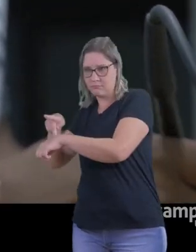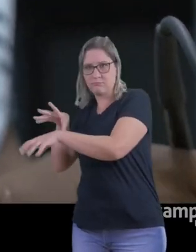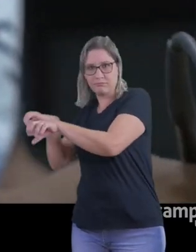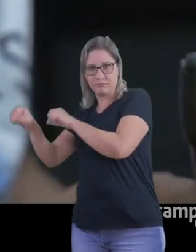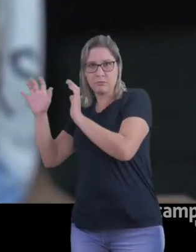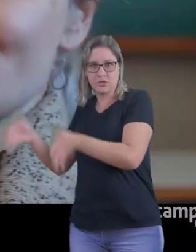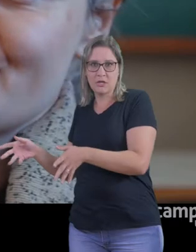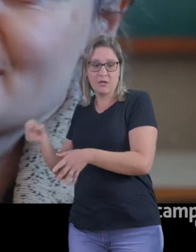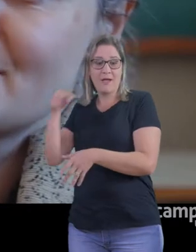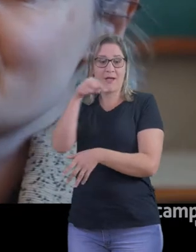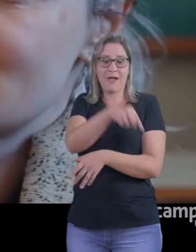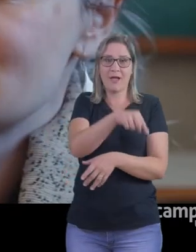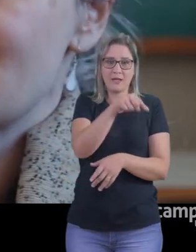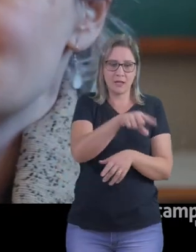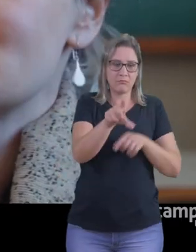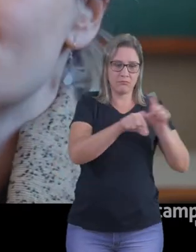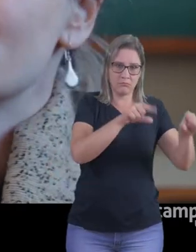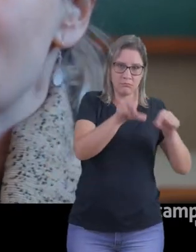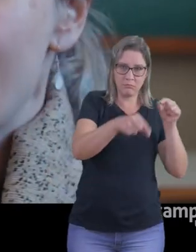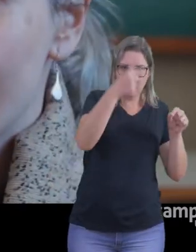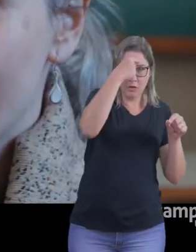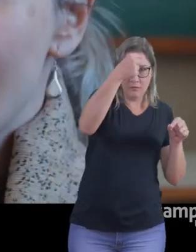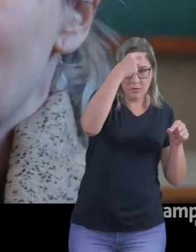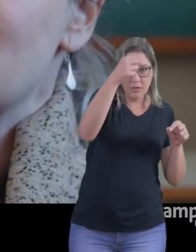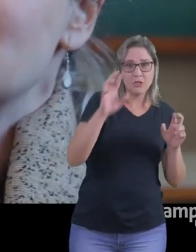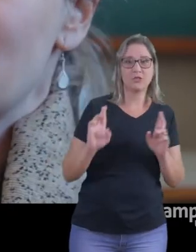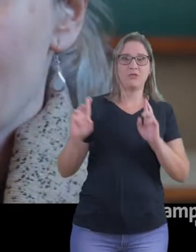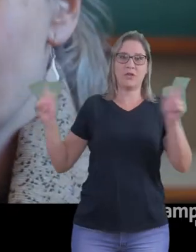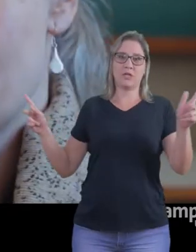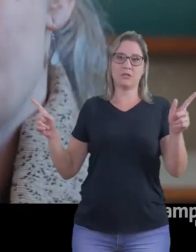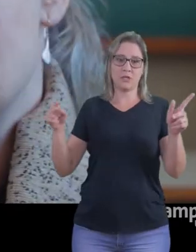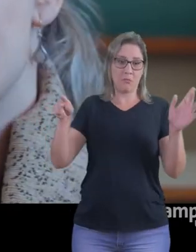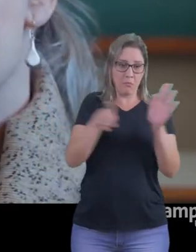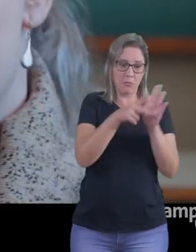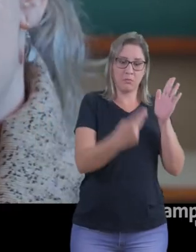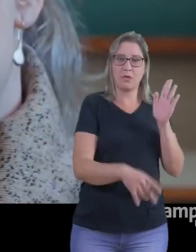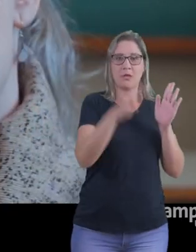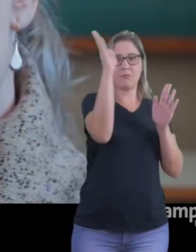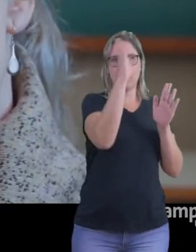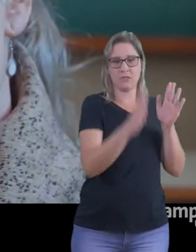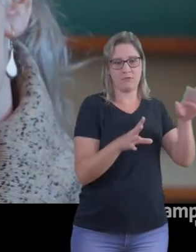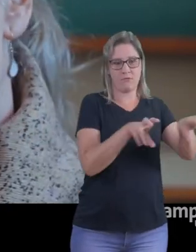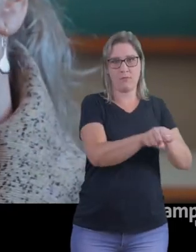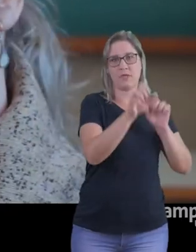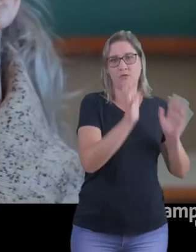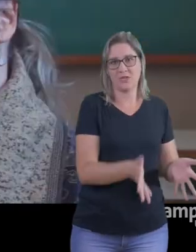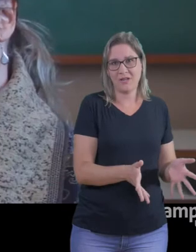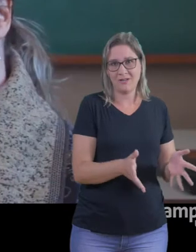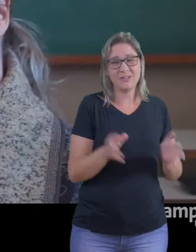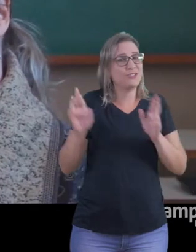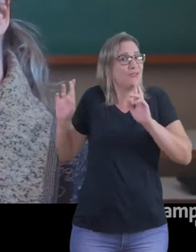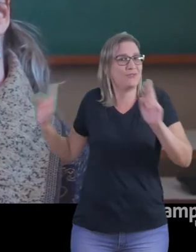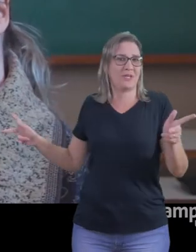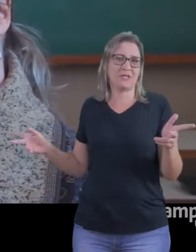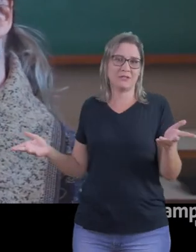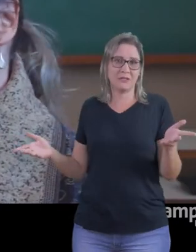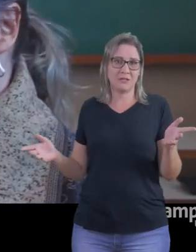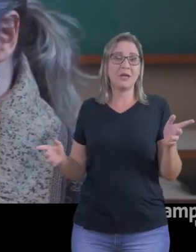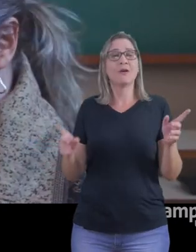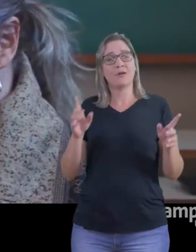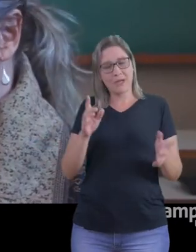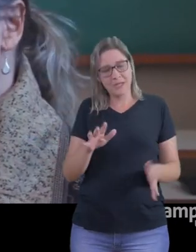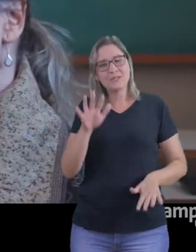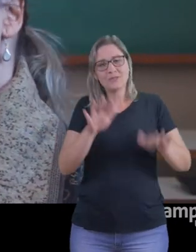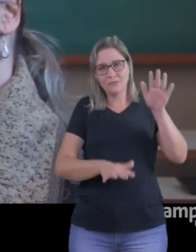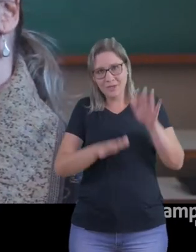e os processos seletivos nas universidades são voltados a quem tem a formação educacional no Brasil. Então, isso foram